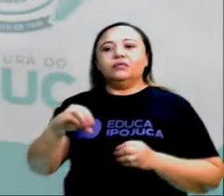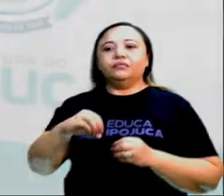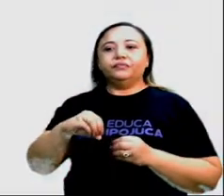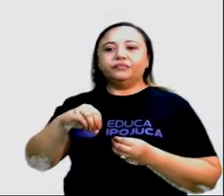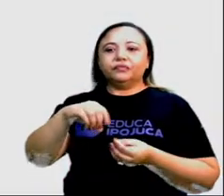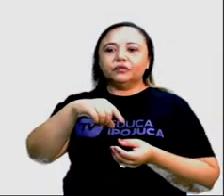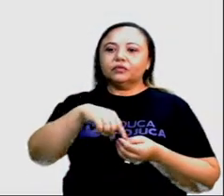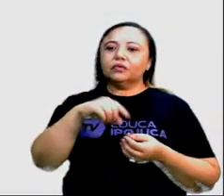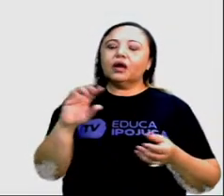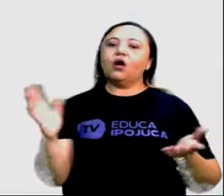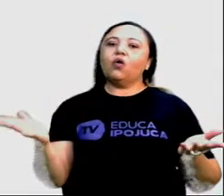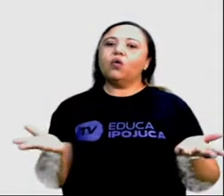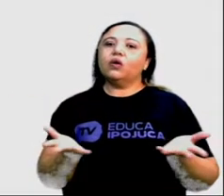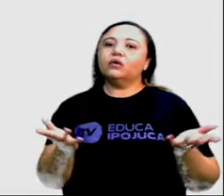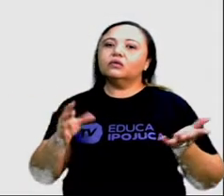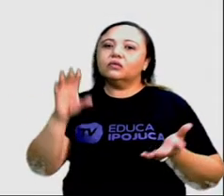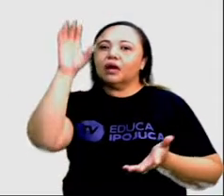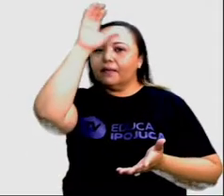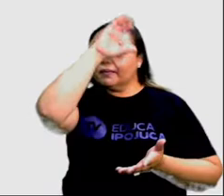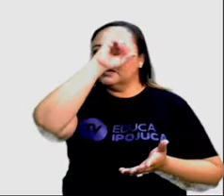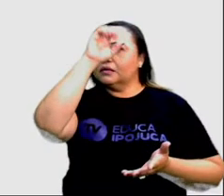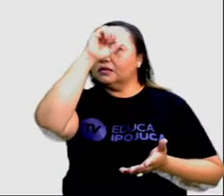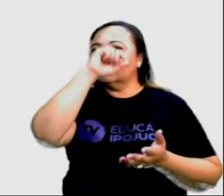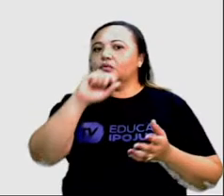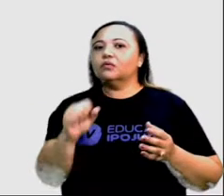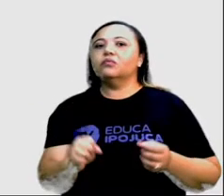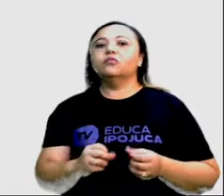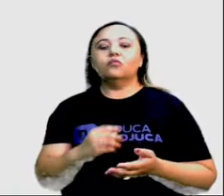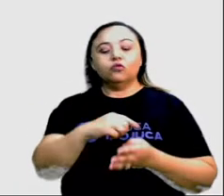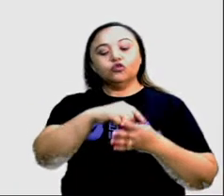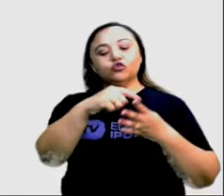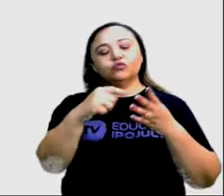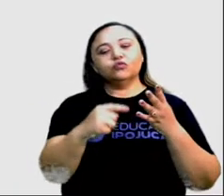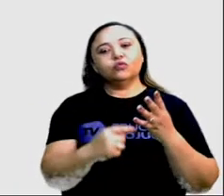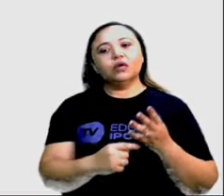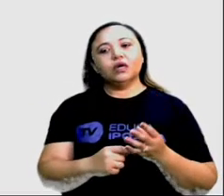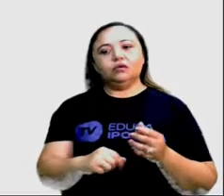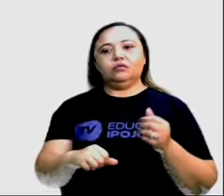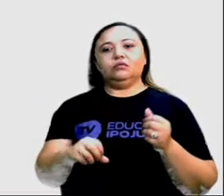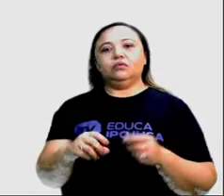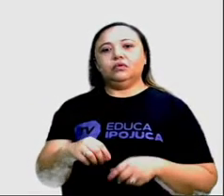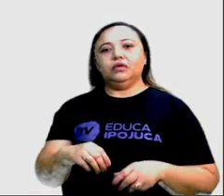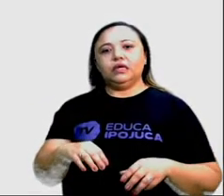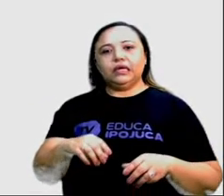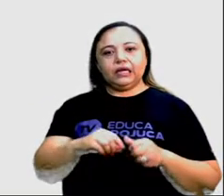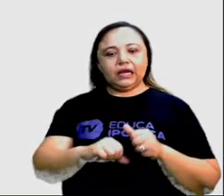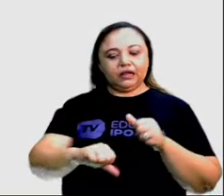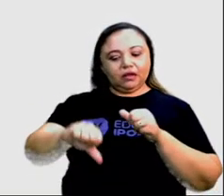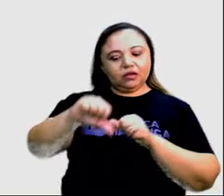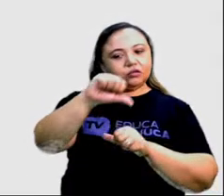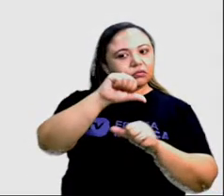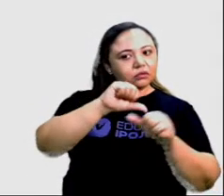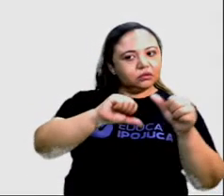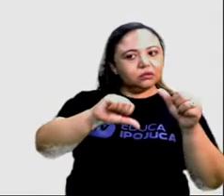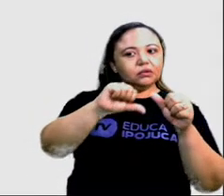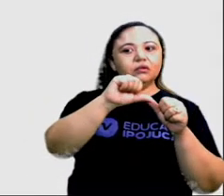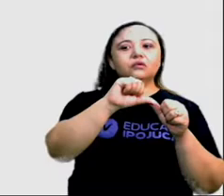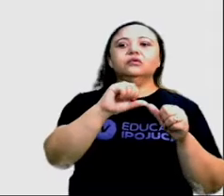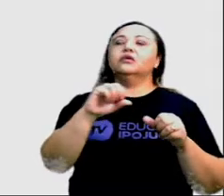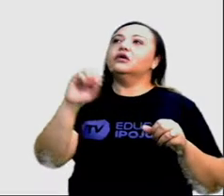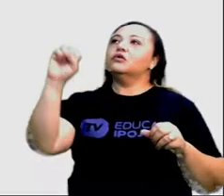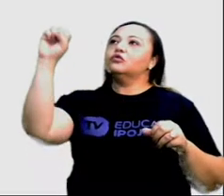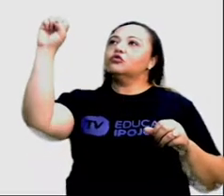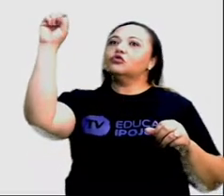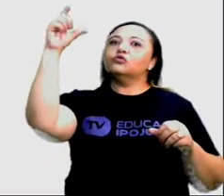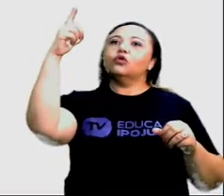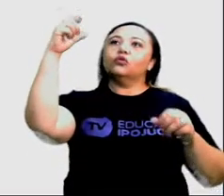surgem as estações do ano? Como é que surgiu? As estações, elas variam conforme a exposição aos raios